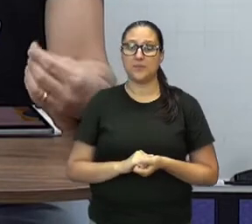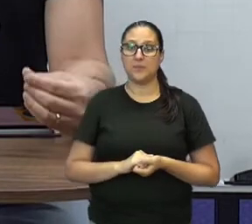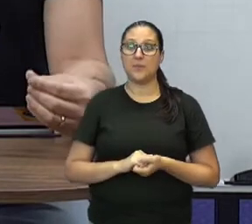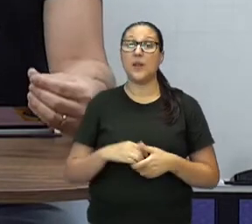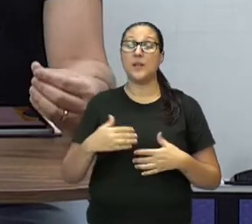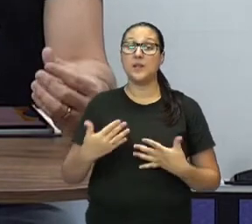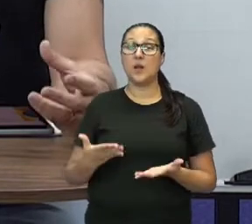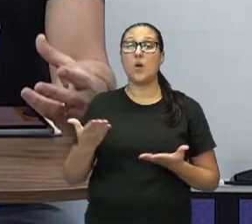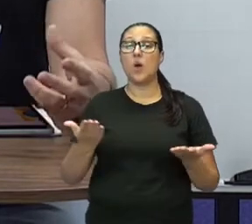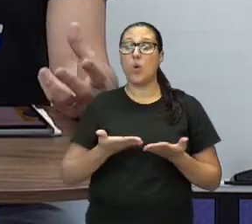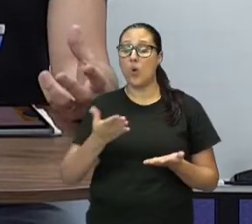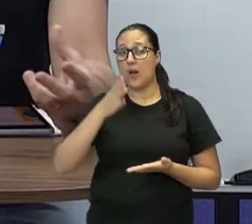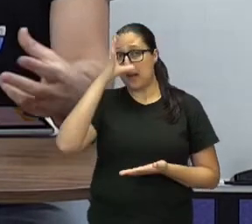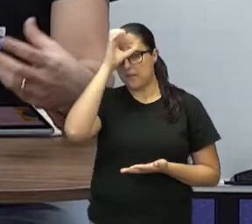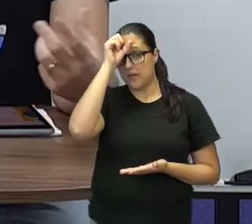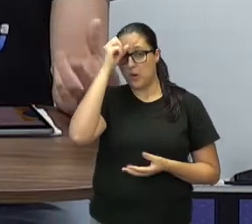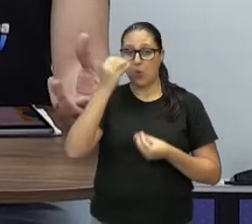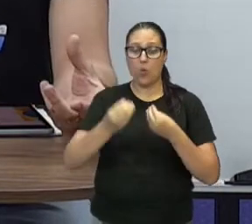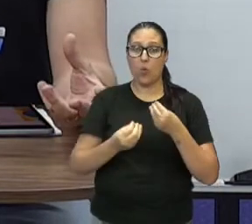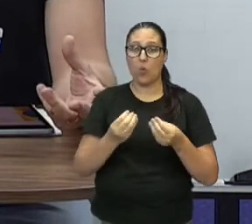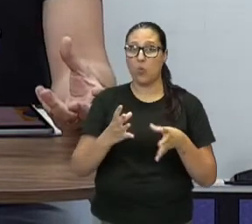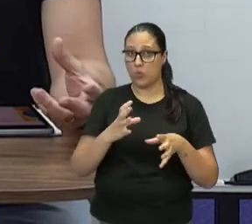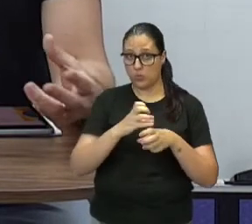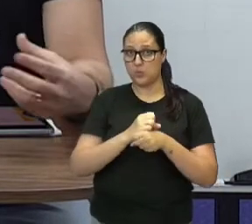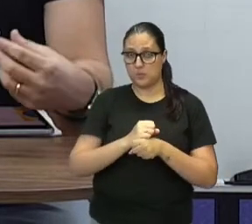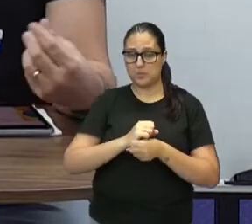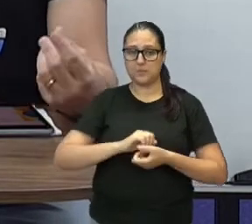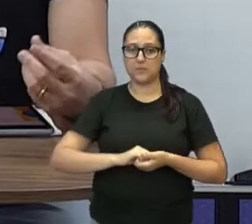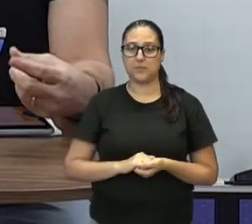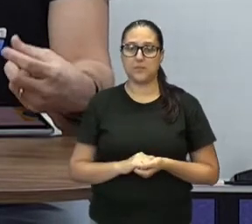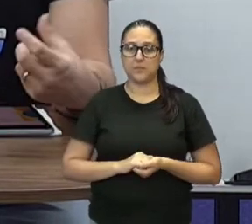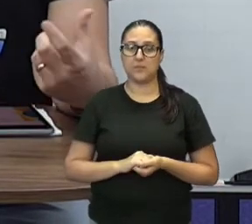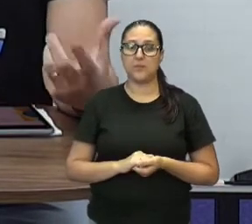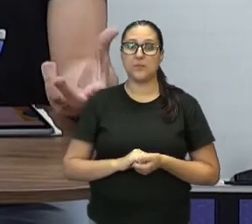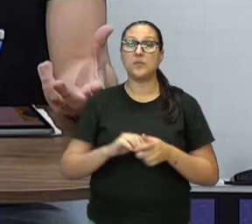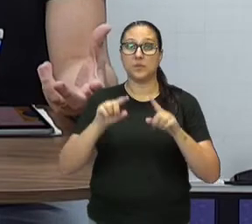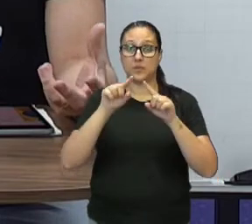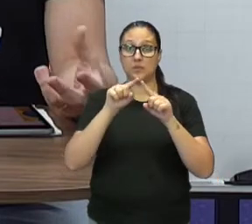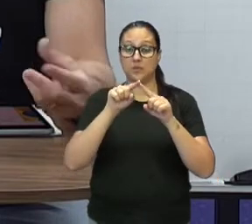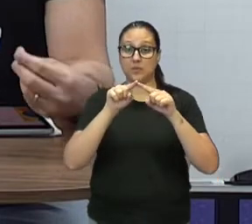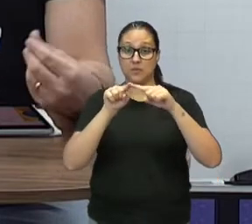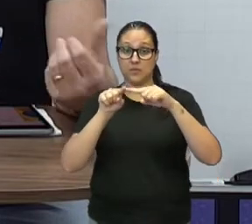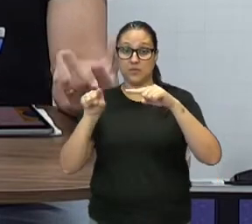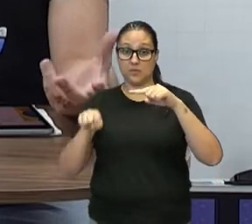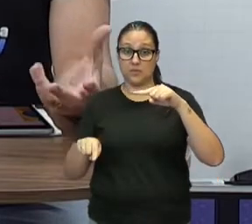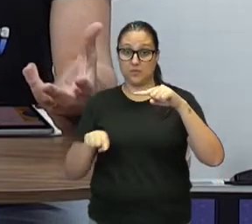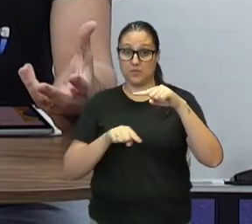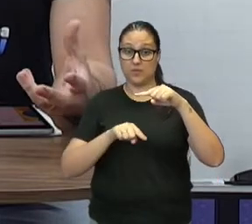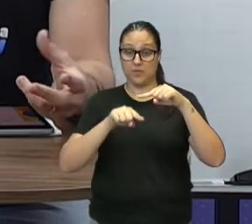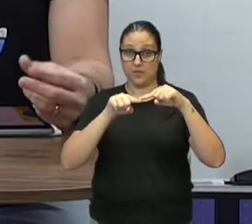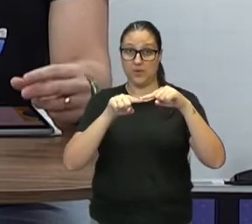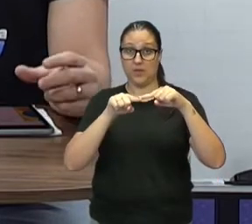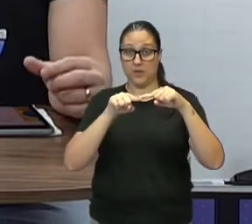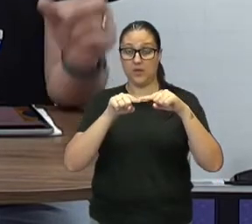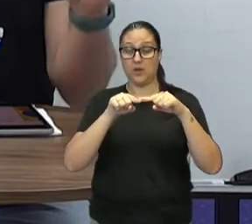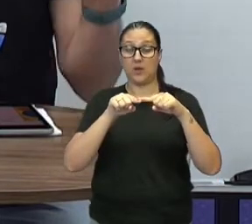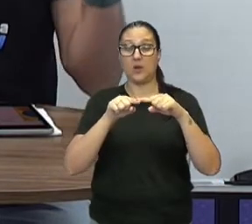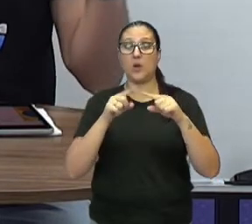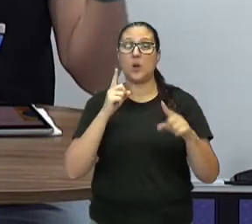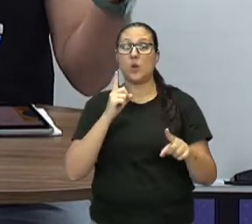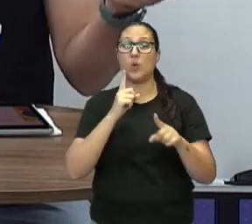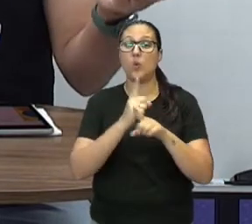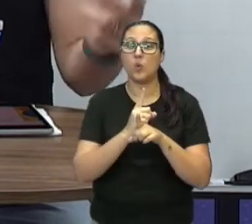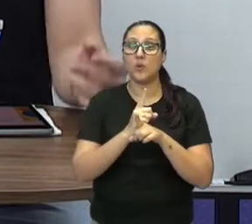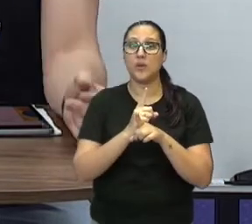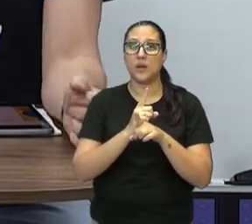vamos aplicar agora uma coisa generalizada, né? Vamos pegar um quadrado medindo L e vamos encontrar aí como se fosse uma